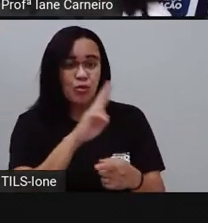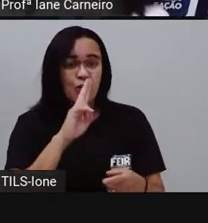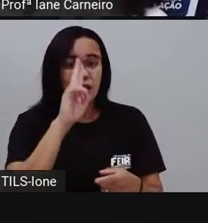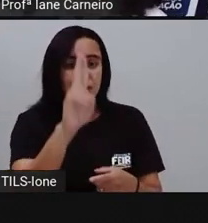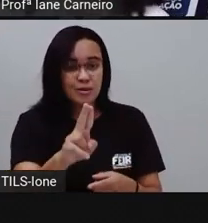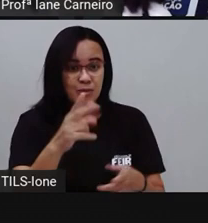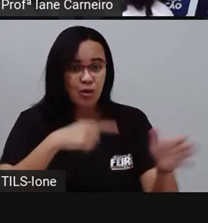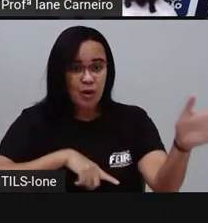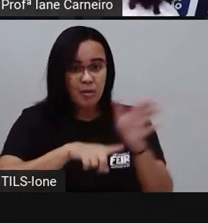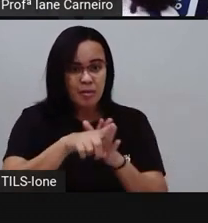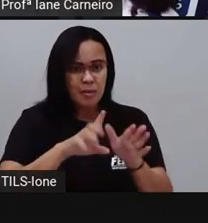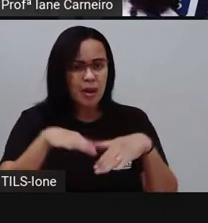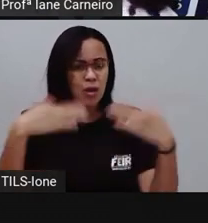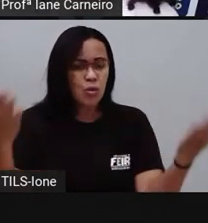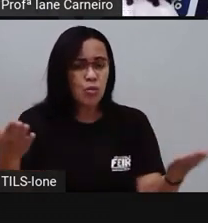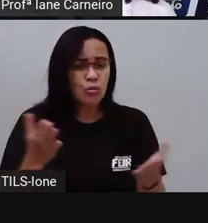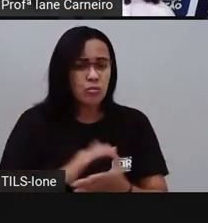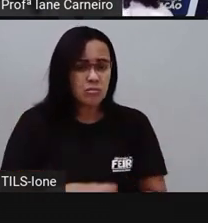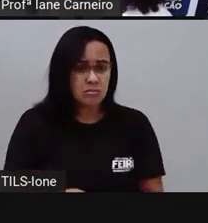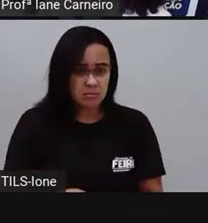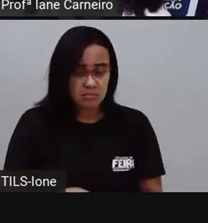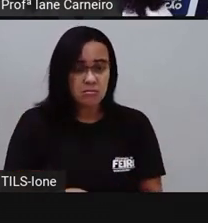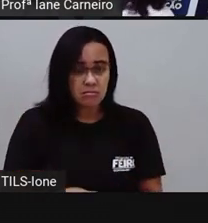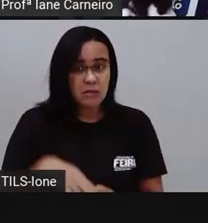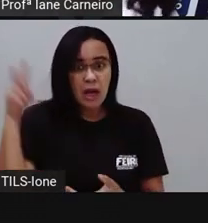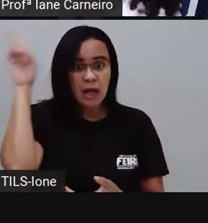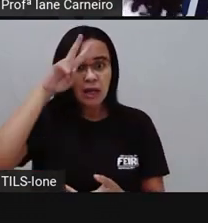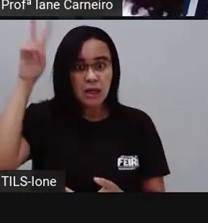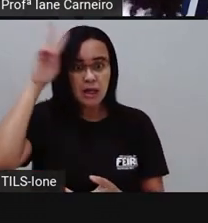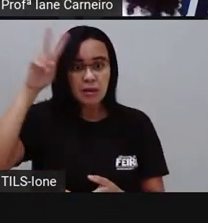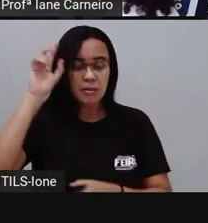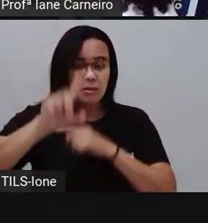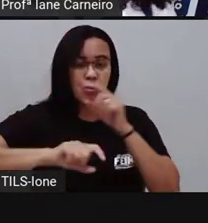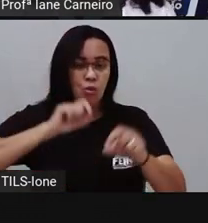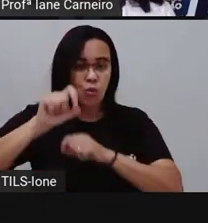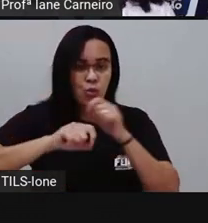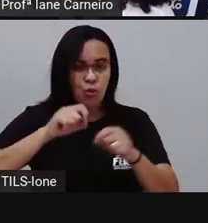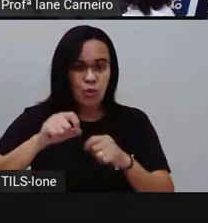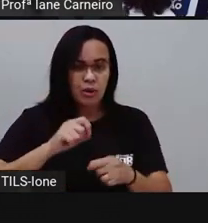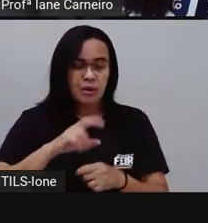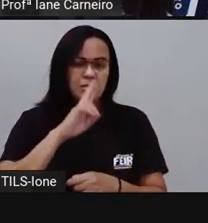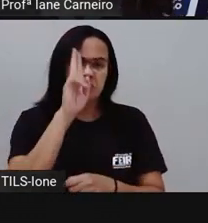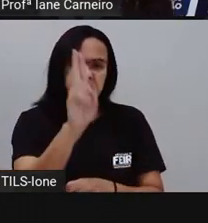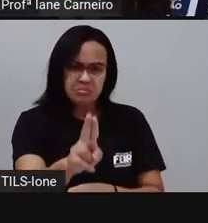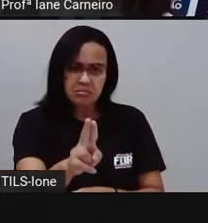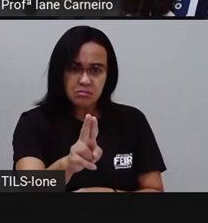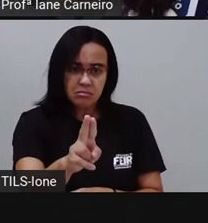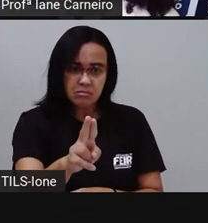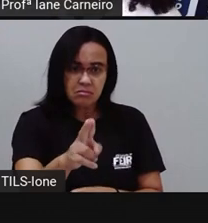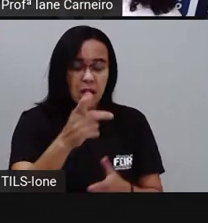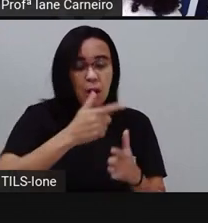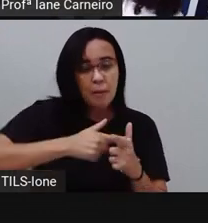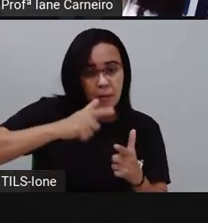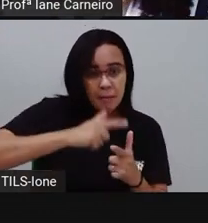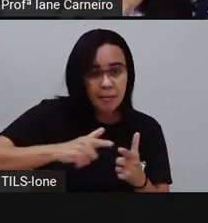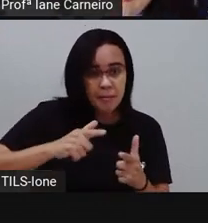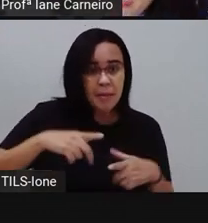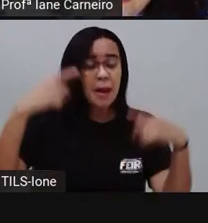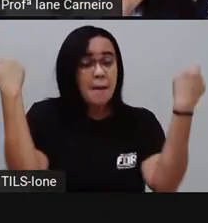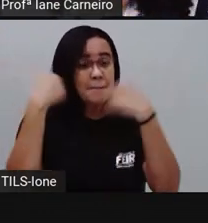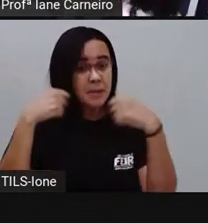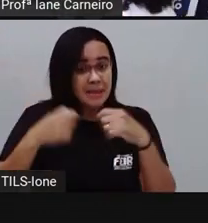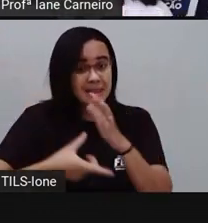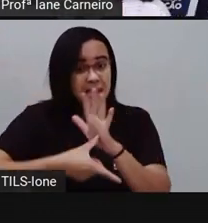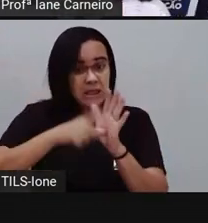nossa pergunta. Lembrando, né? Que a gente precisa... Quando a gente for resolver alguma situação, problema, a gente tem que ler o